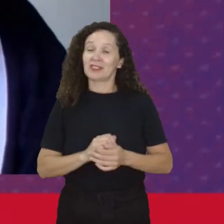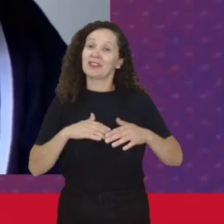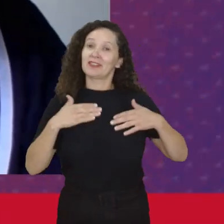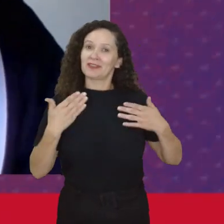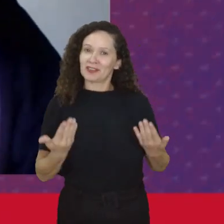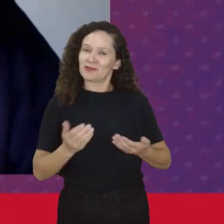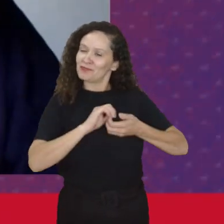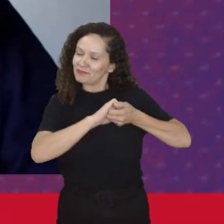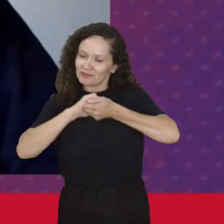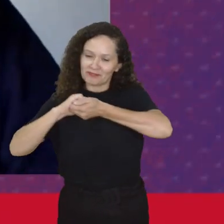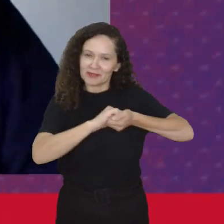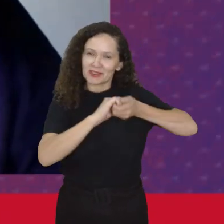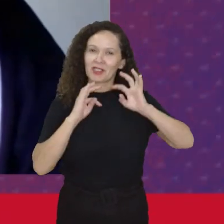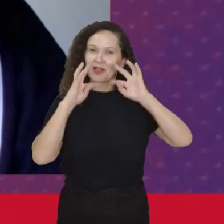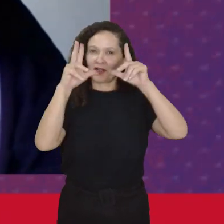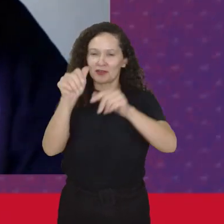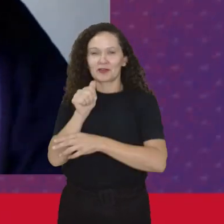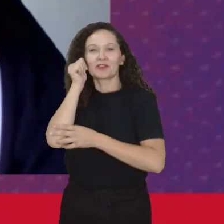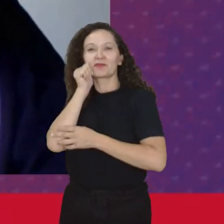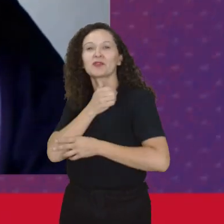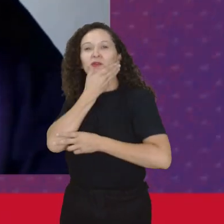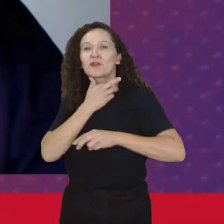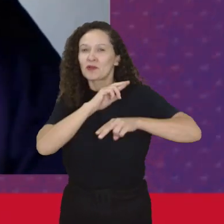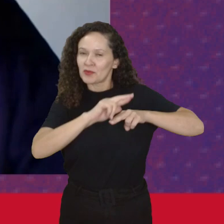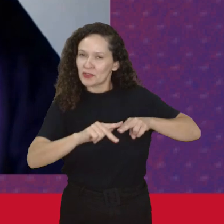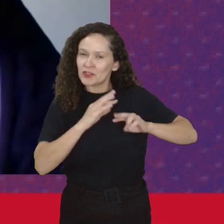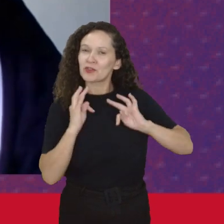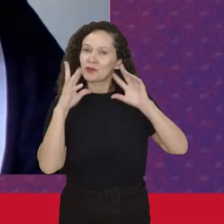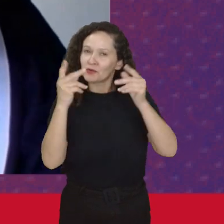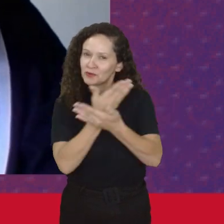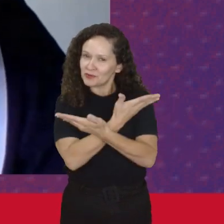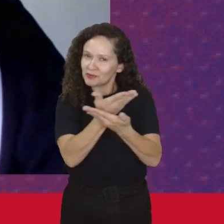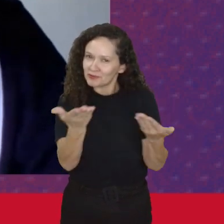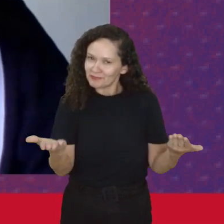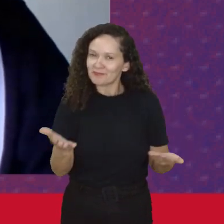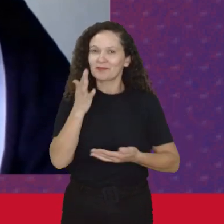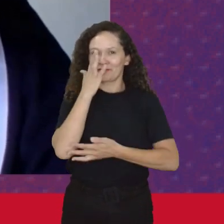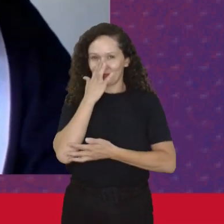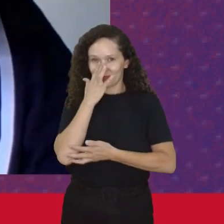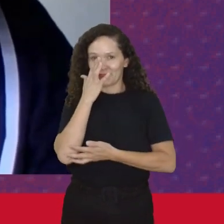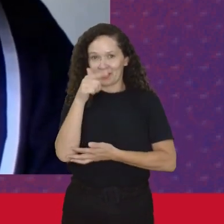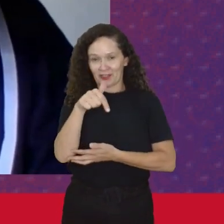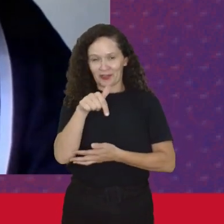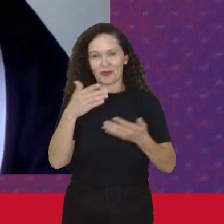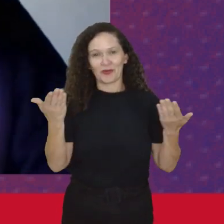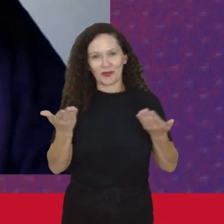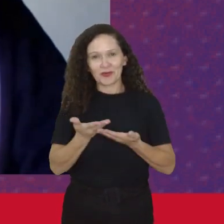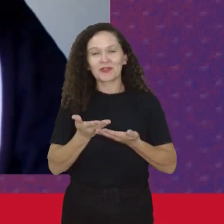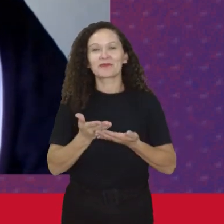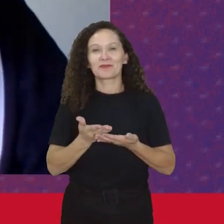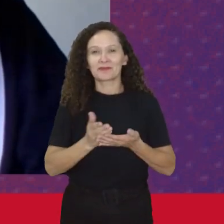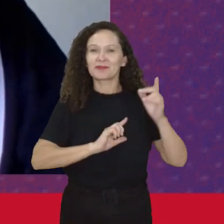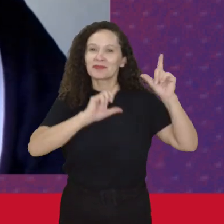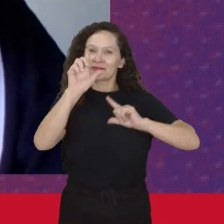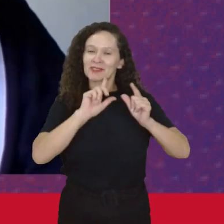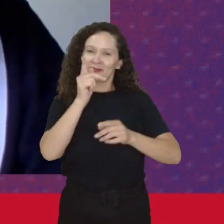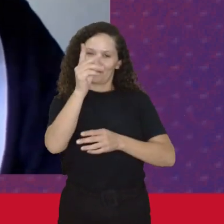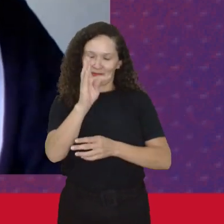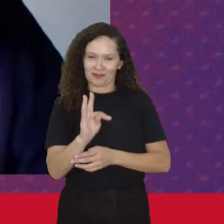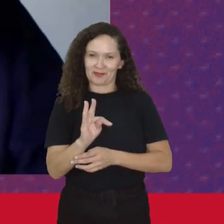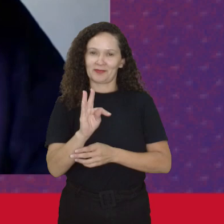Bom, cumprimentar a todas e todos e todos que vai nos assistir aqui na TVPT